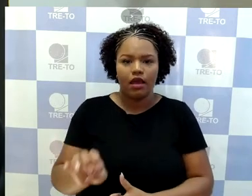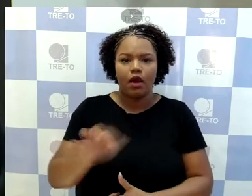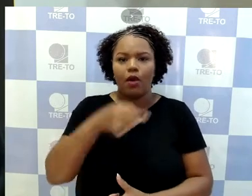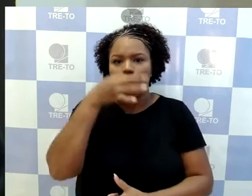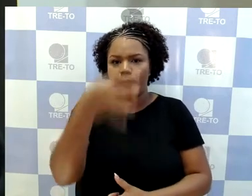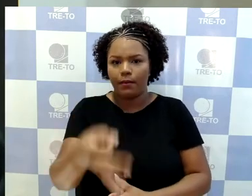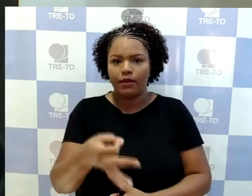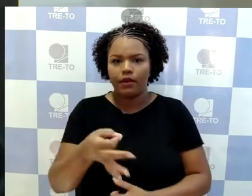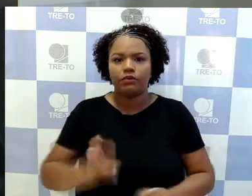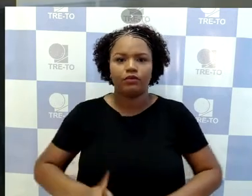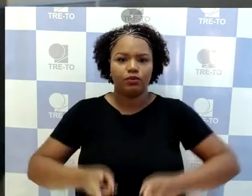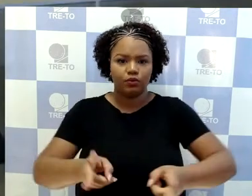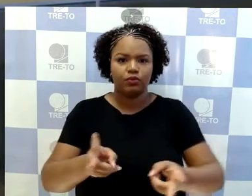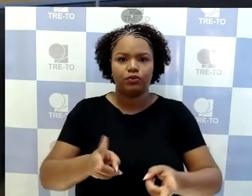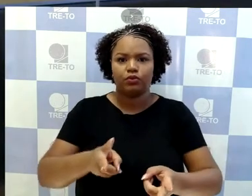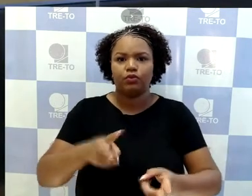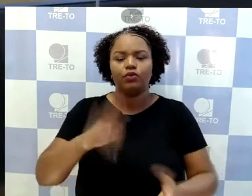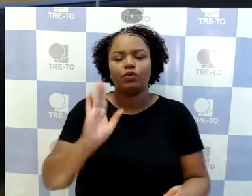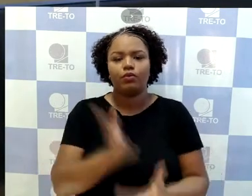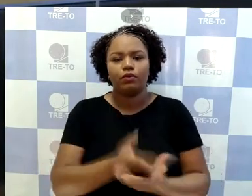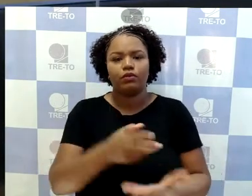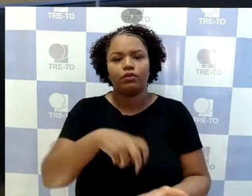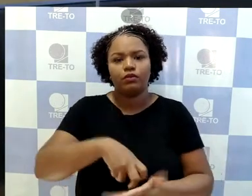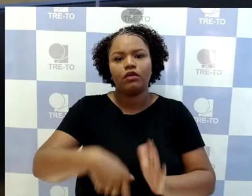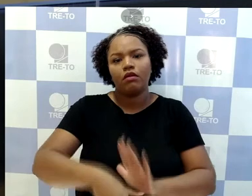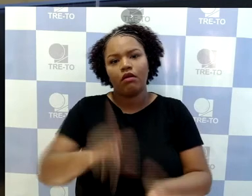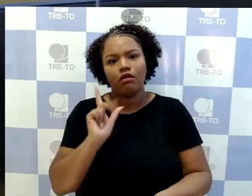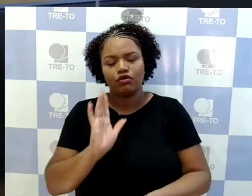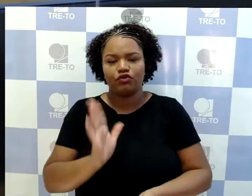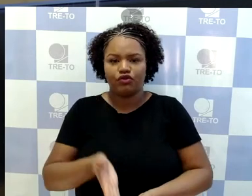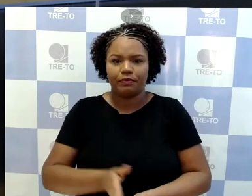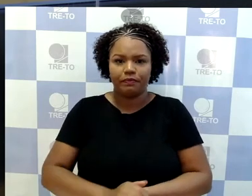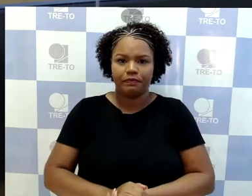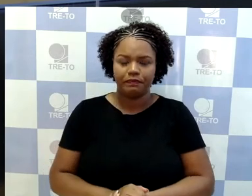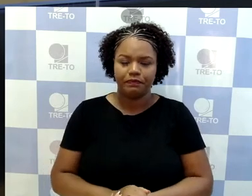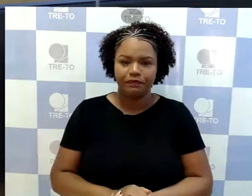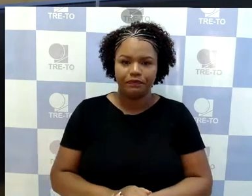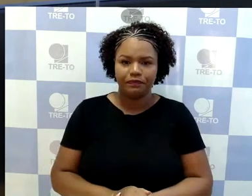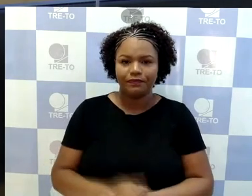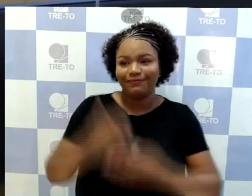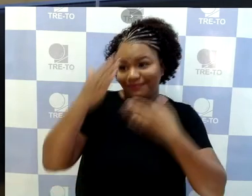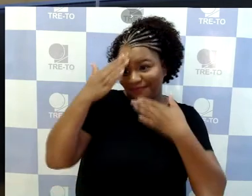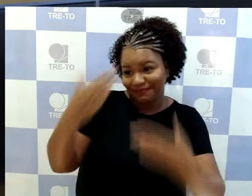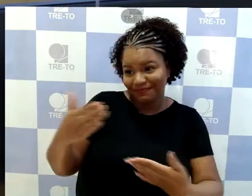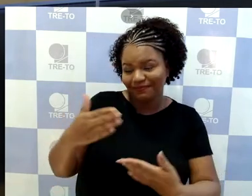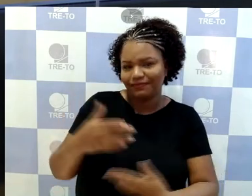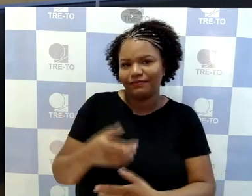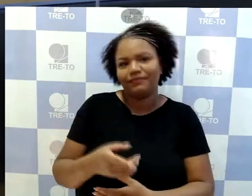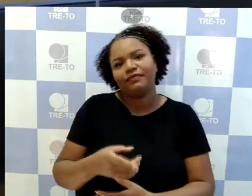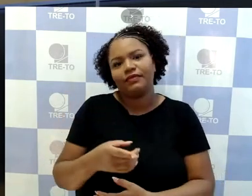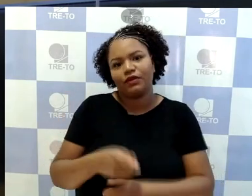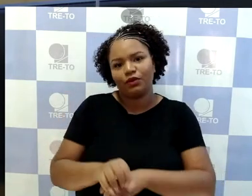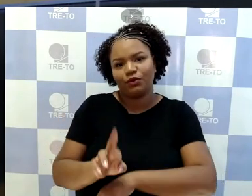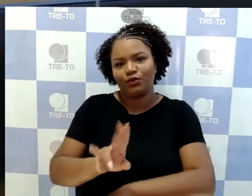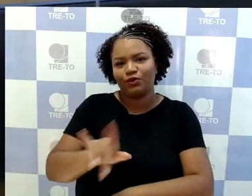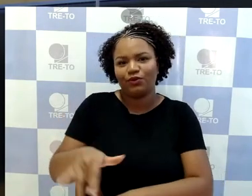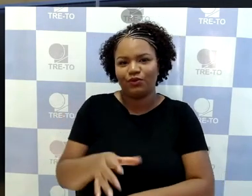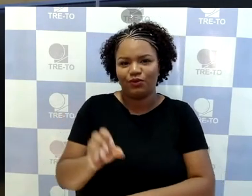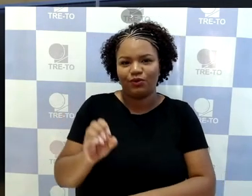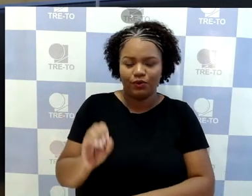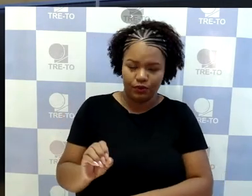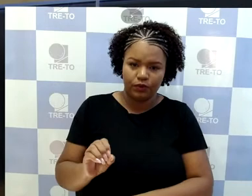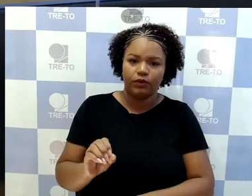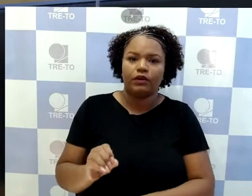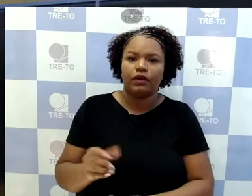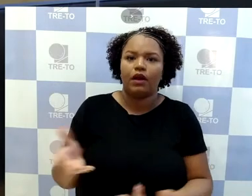Agradeço a participação de vossa excelência, doutor João, e restituo a palavra ao relator, doutor Rodrigo de